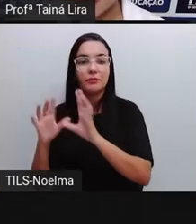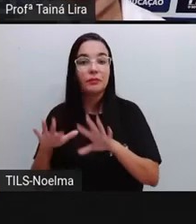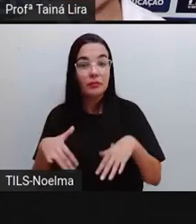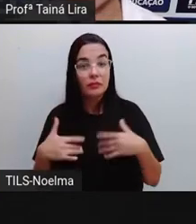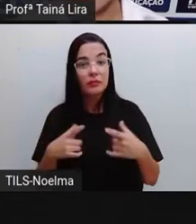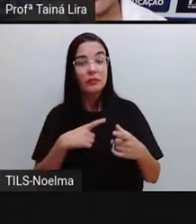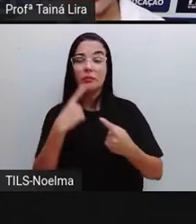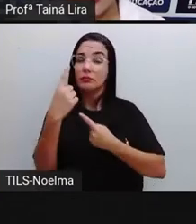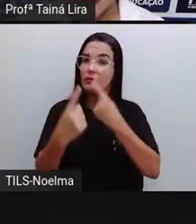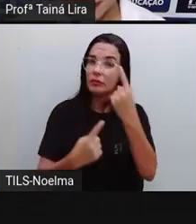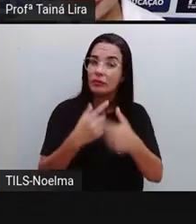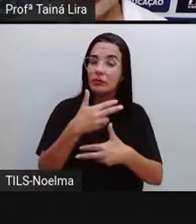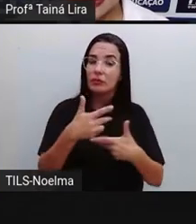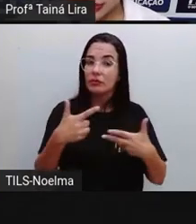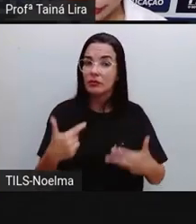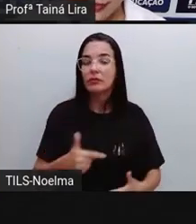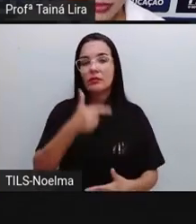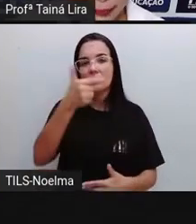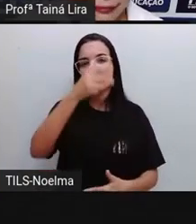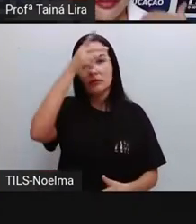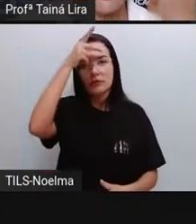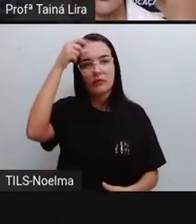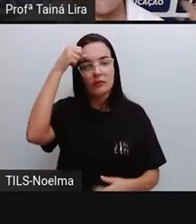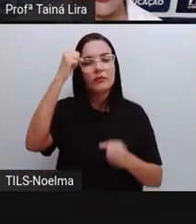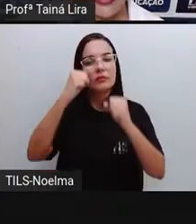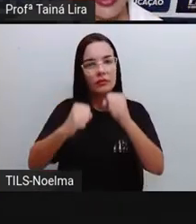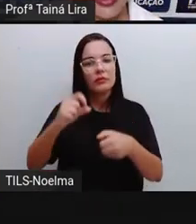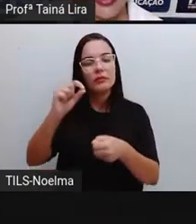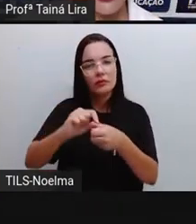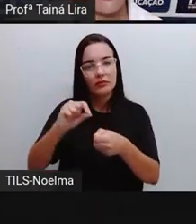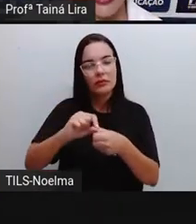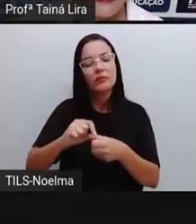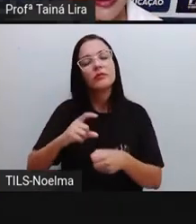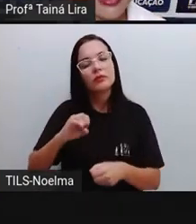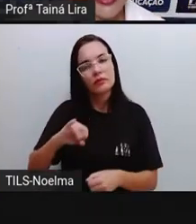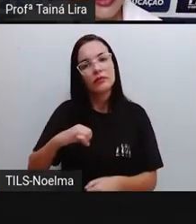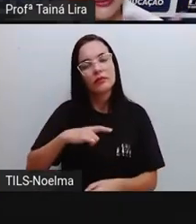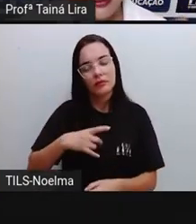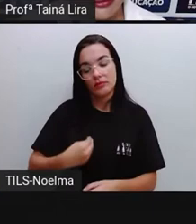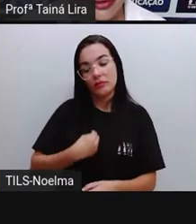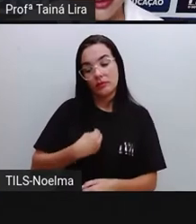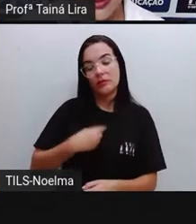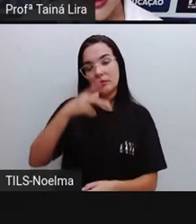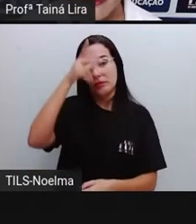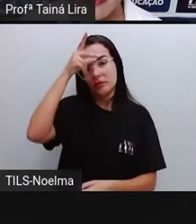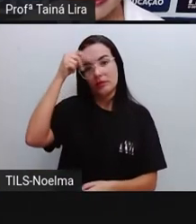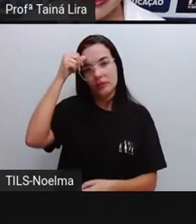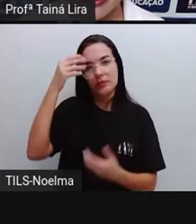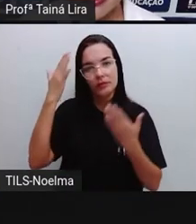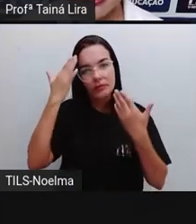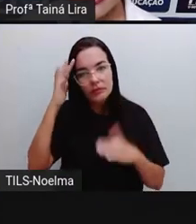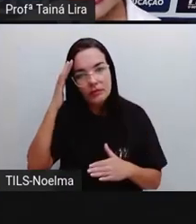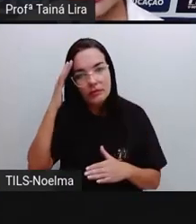algumas atribuições também do vice-prefeito na presença do prefeito, tá?